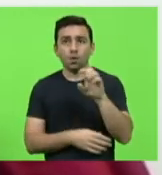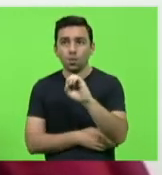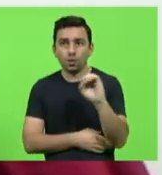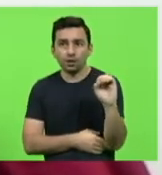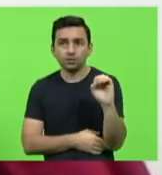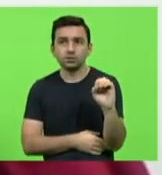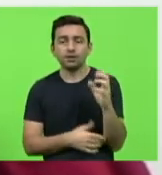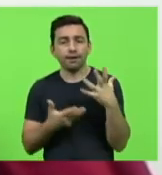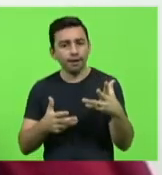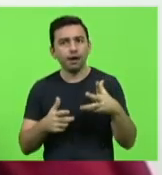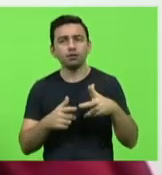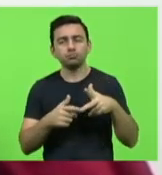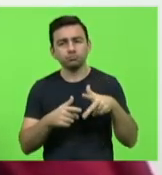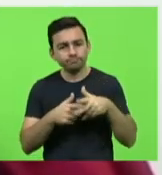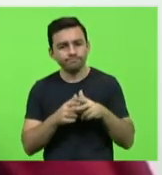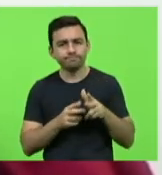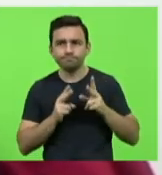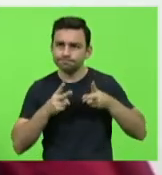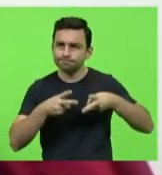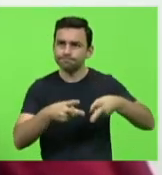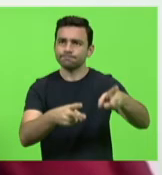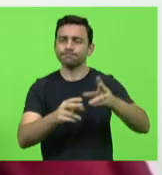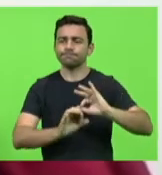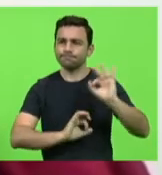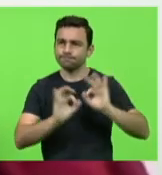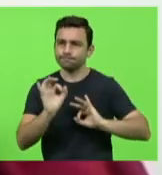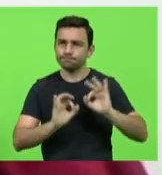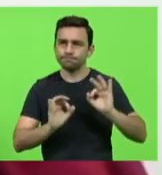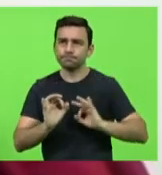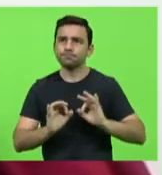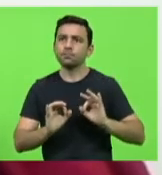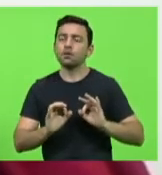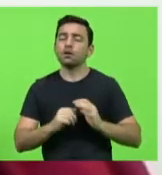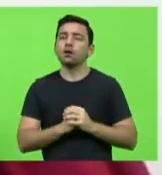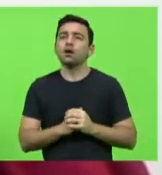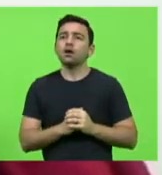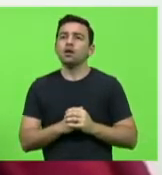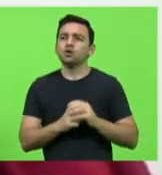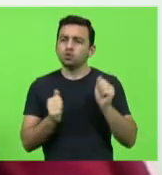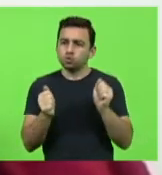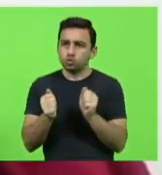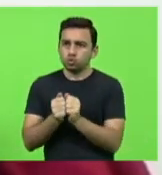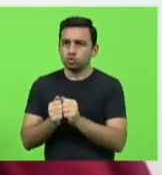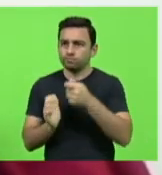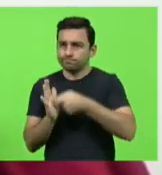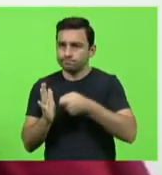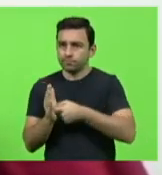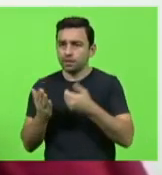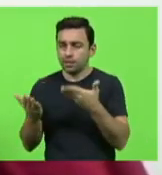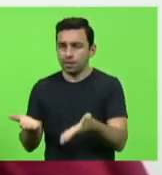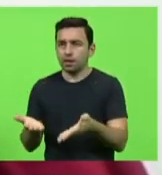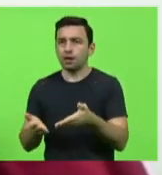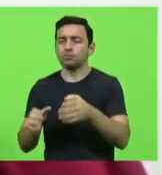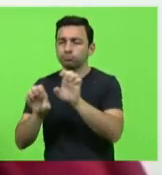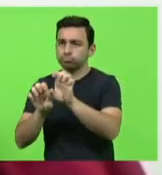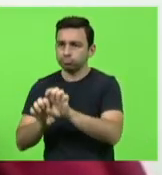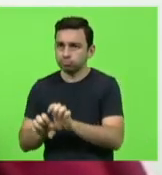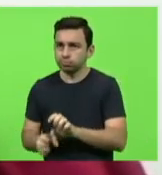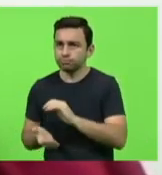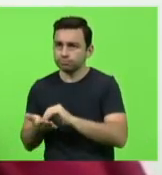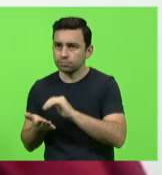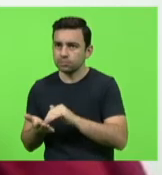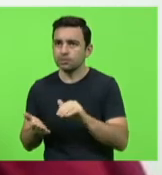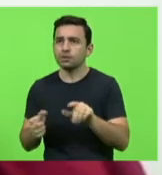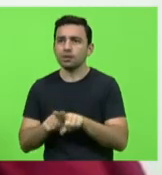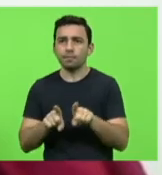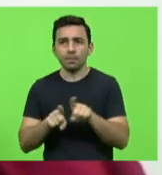manutenção das rodovias como prioridade seja na cobrança junto à Secretaria Estadual de Infraestrutura seja na destinação